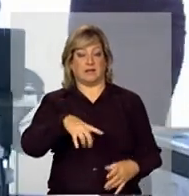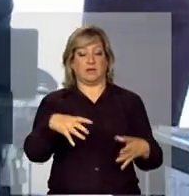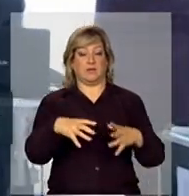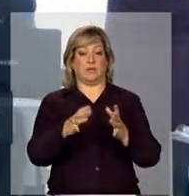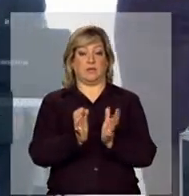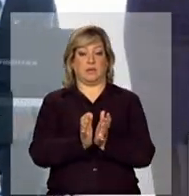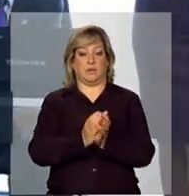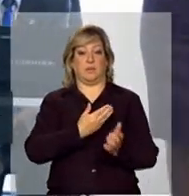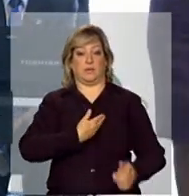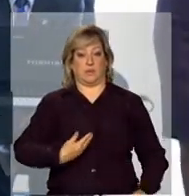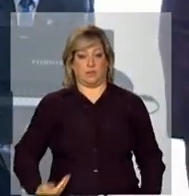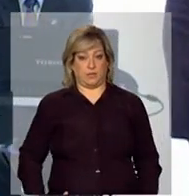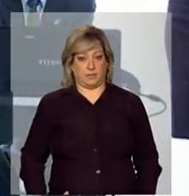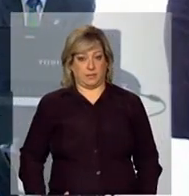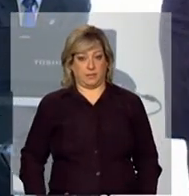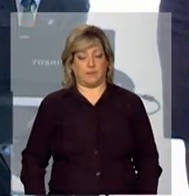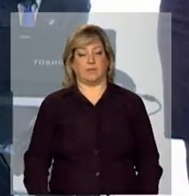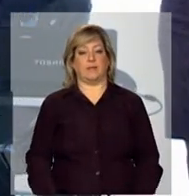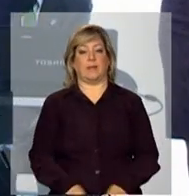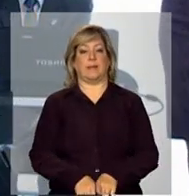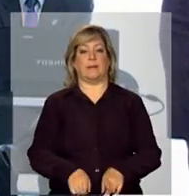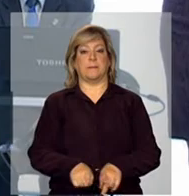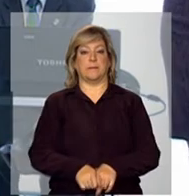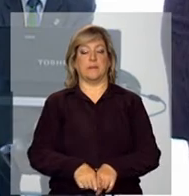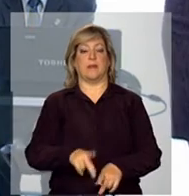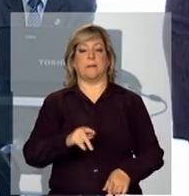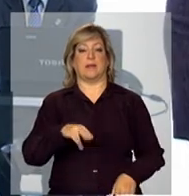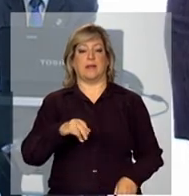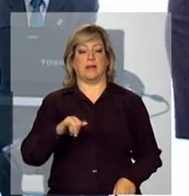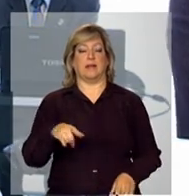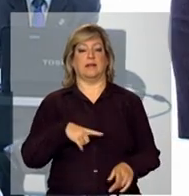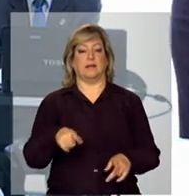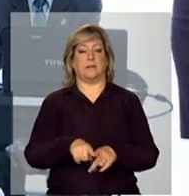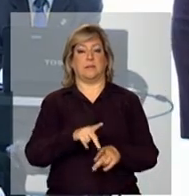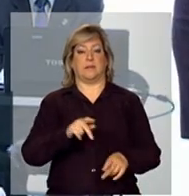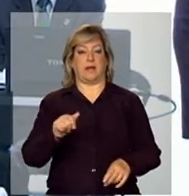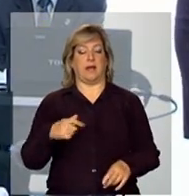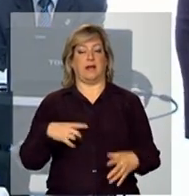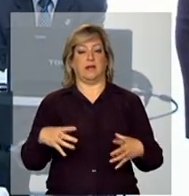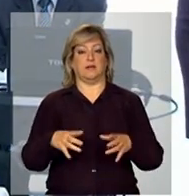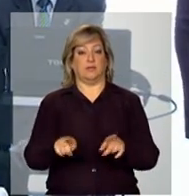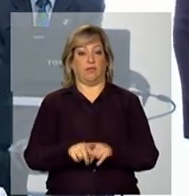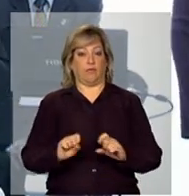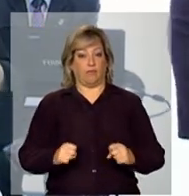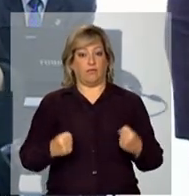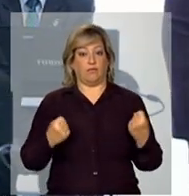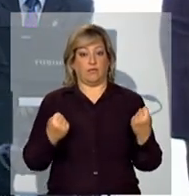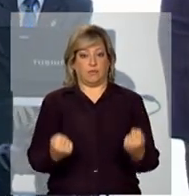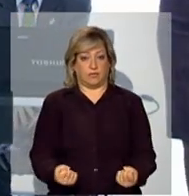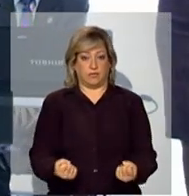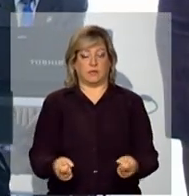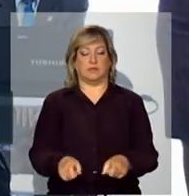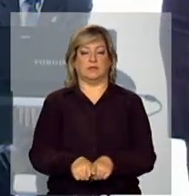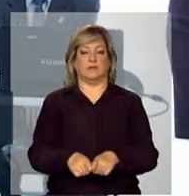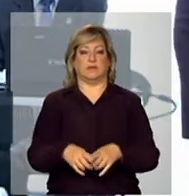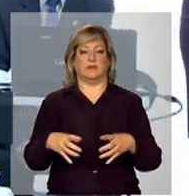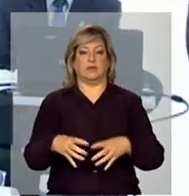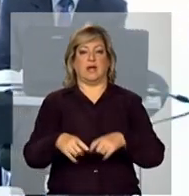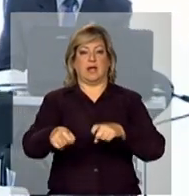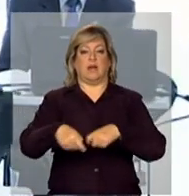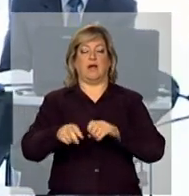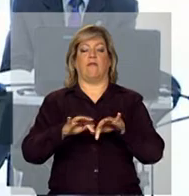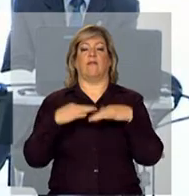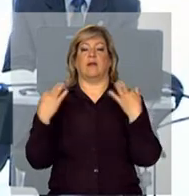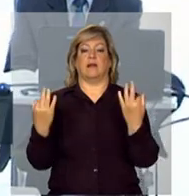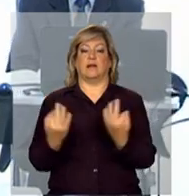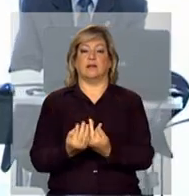além do Programa de Aquisição de Alimentos e do PNAE, que são duas ações fortes de inclusão e fortalecimento da agricultura familiar, que já estão em